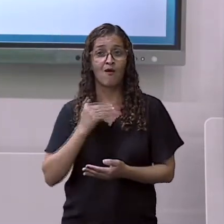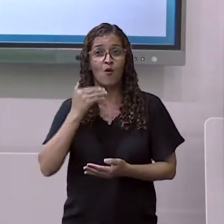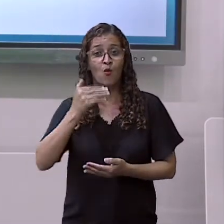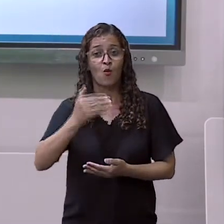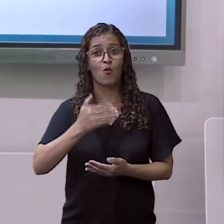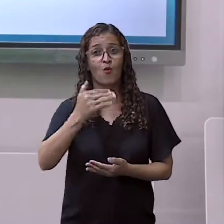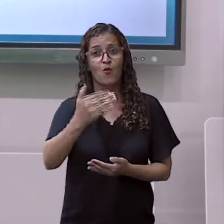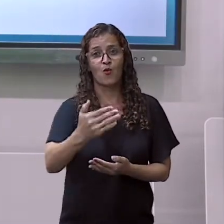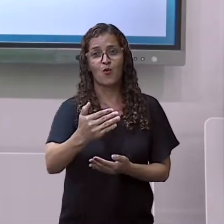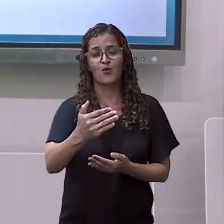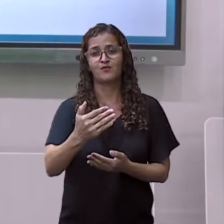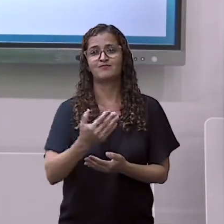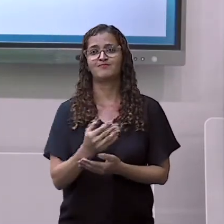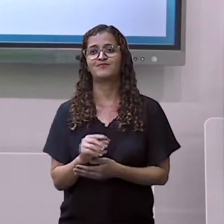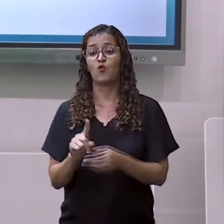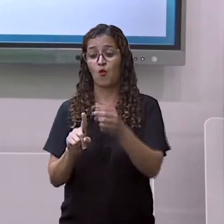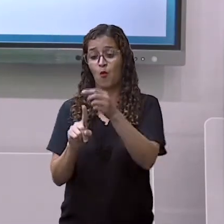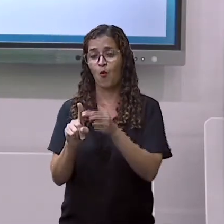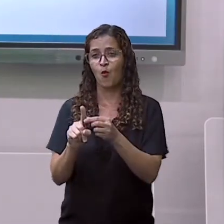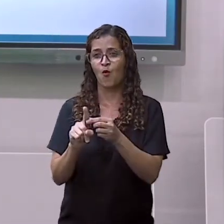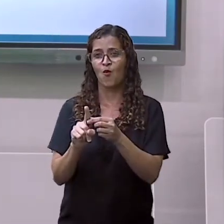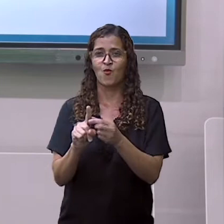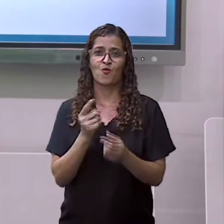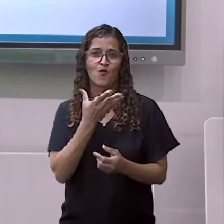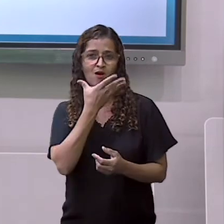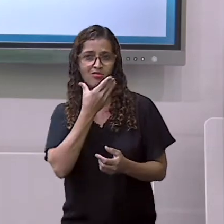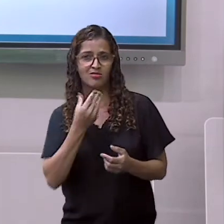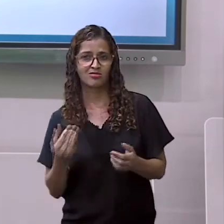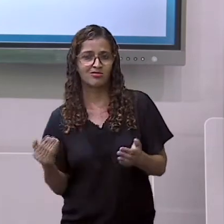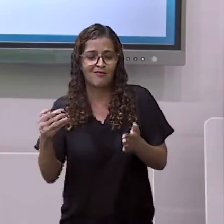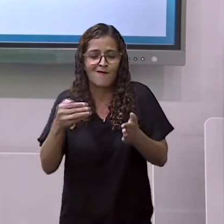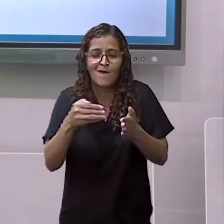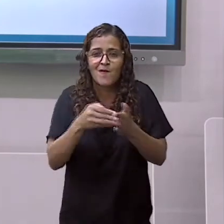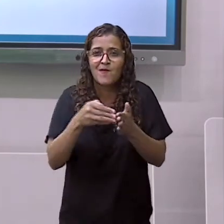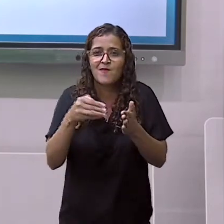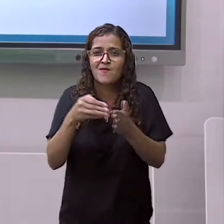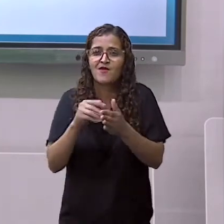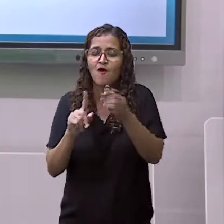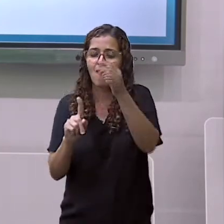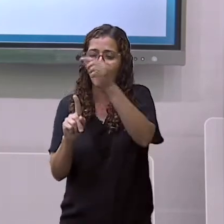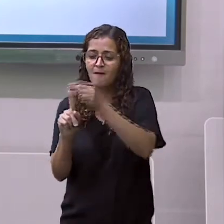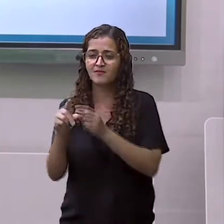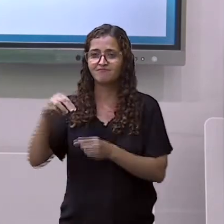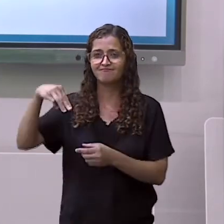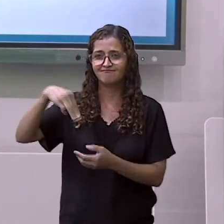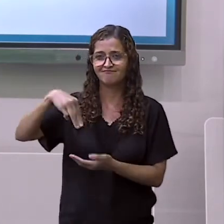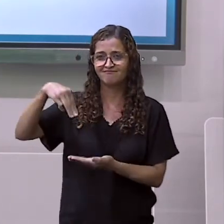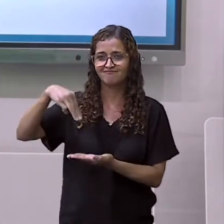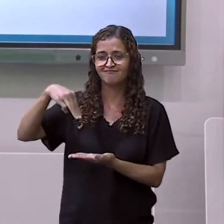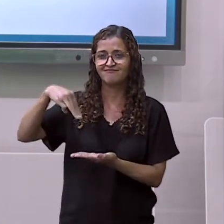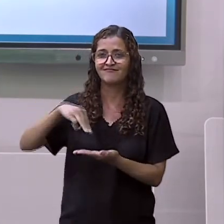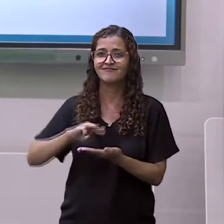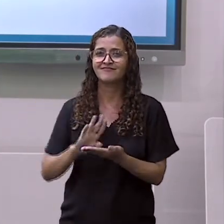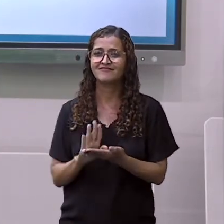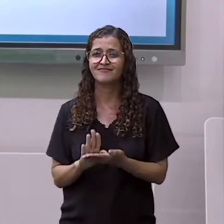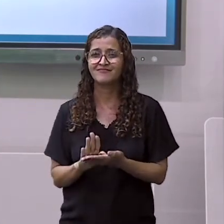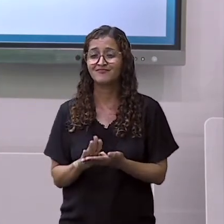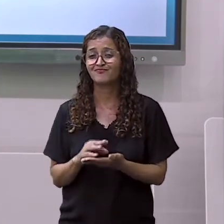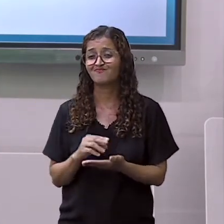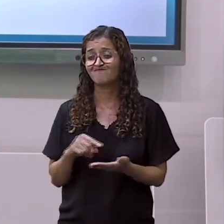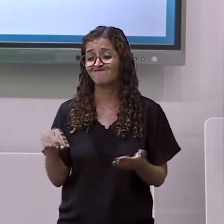Em dezembro e vai até o mês de março. Ela é a estação mais